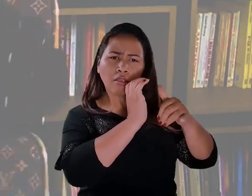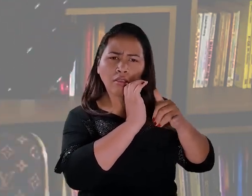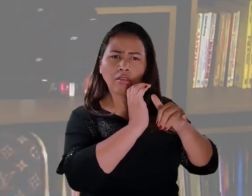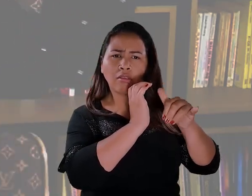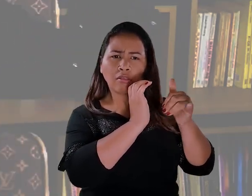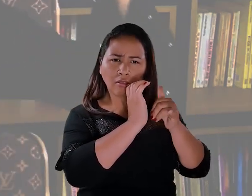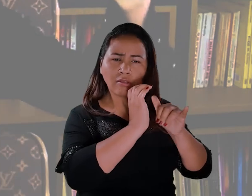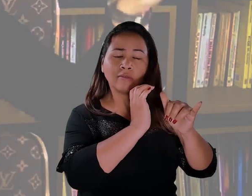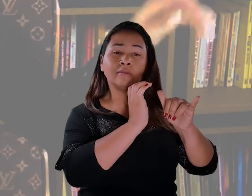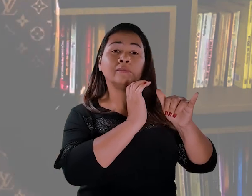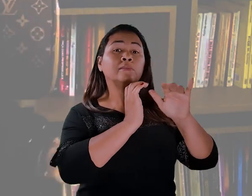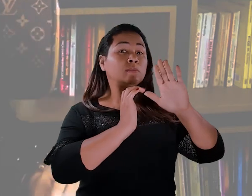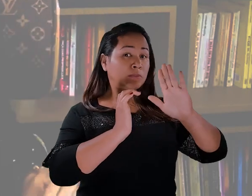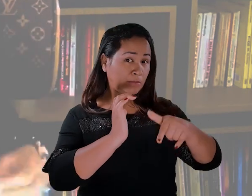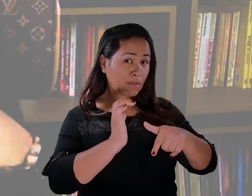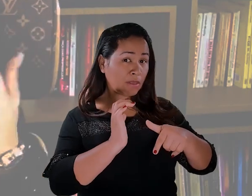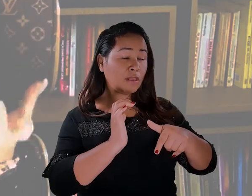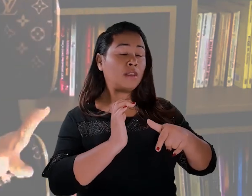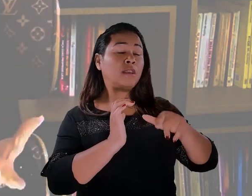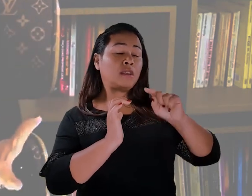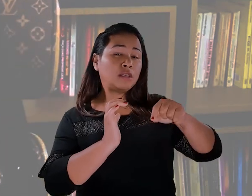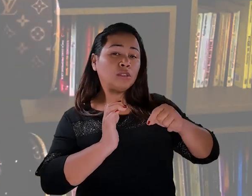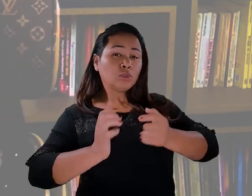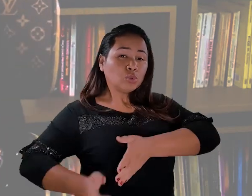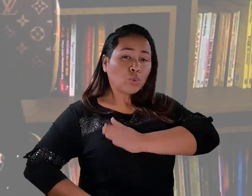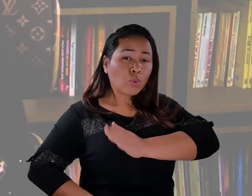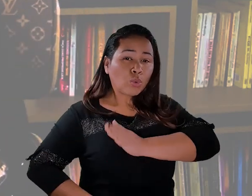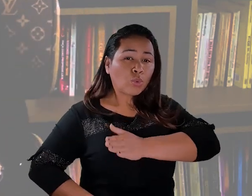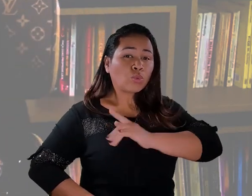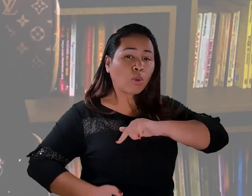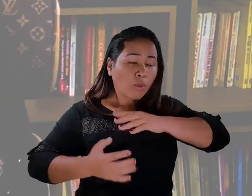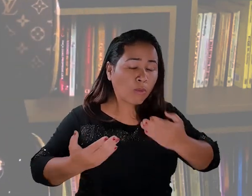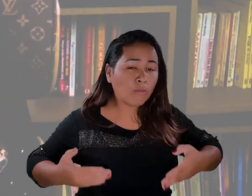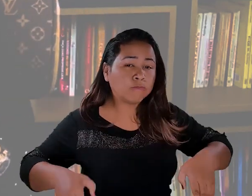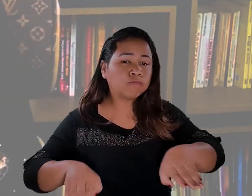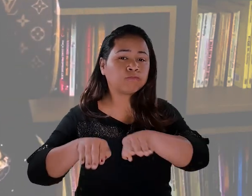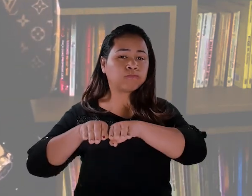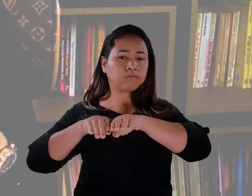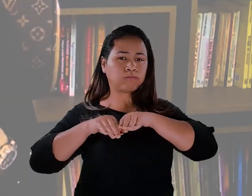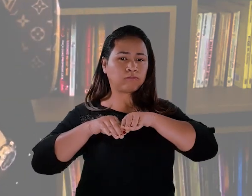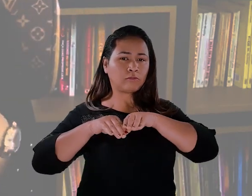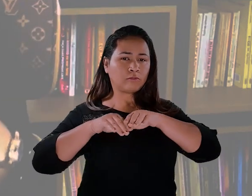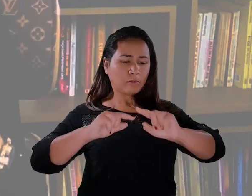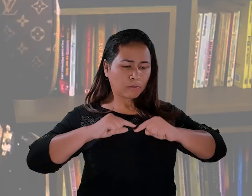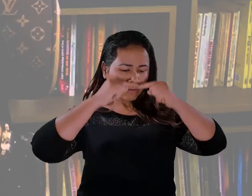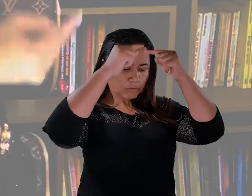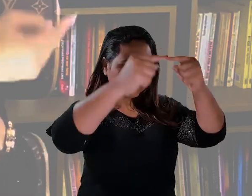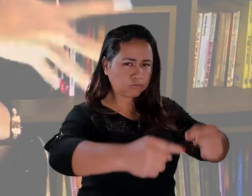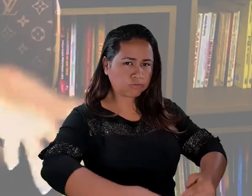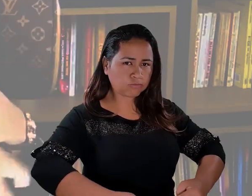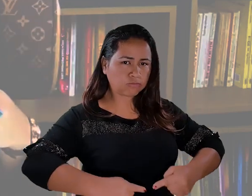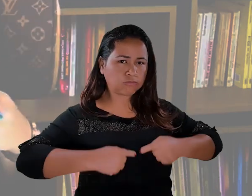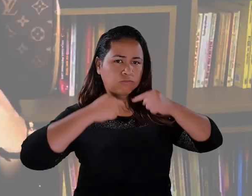quem conhece o campo do Tóreos, o que faz a tração? A tração, eletromagnetismo.